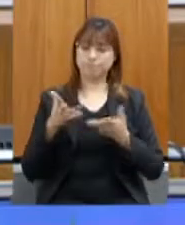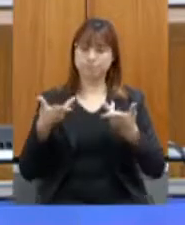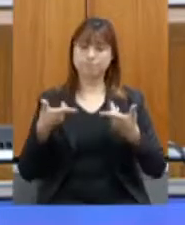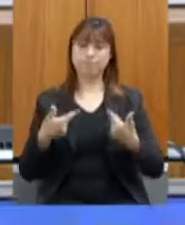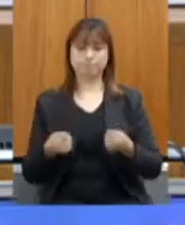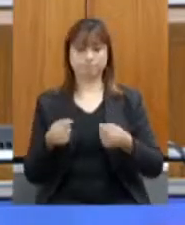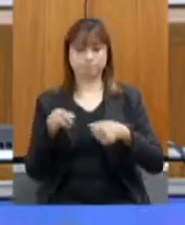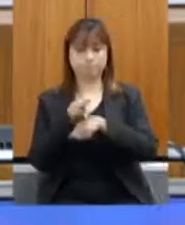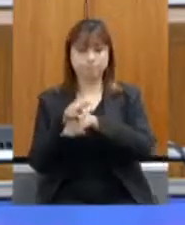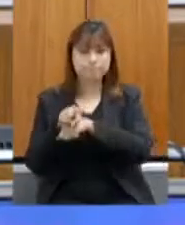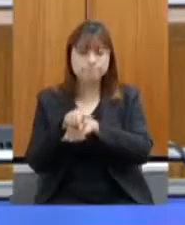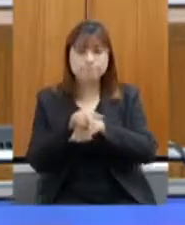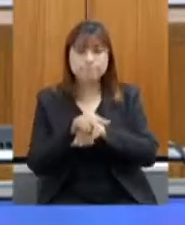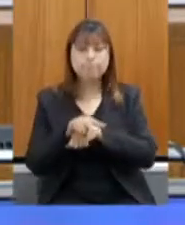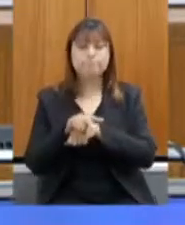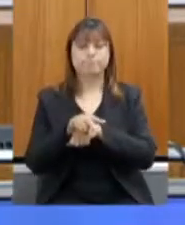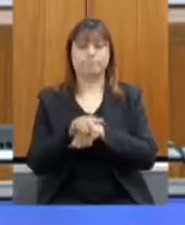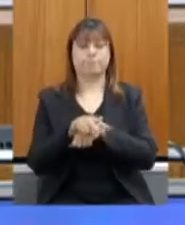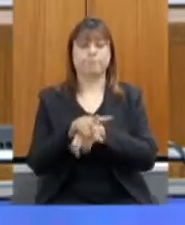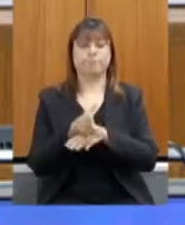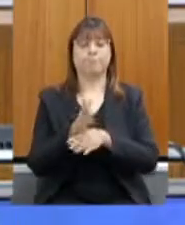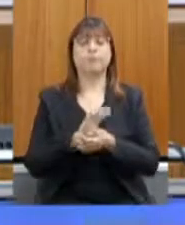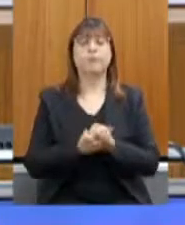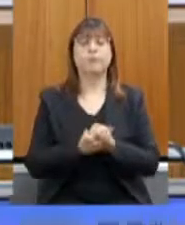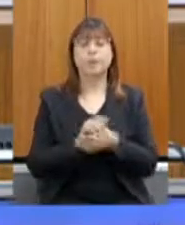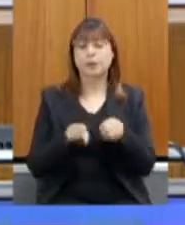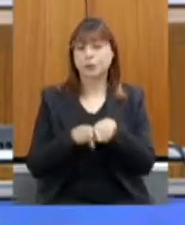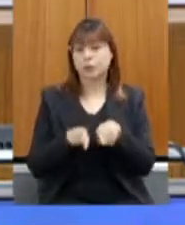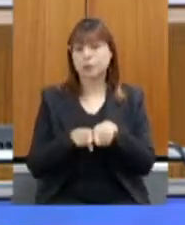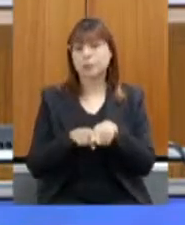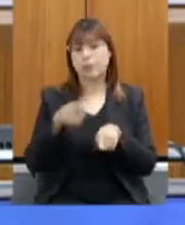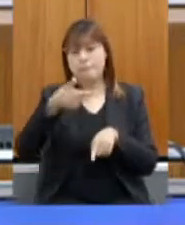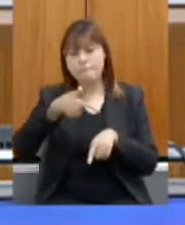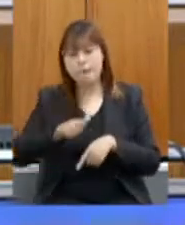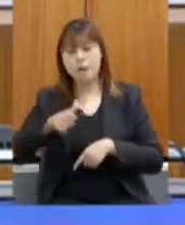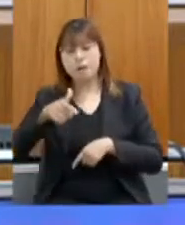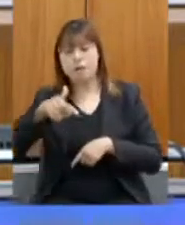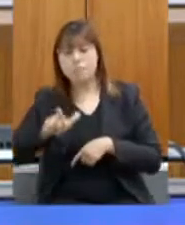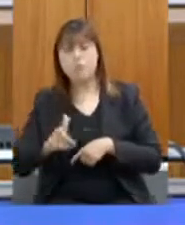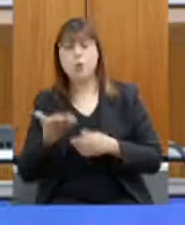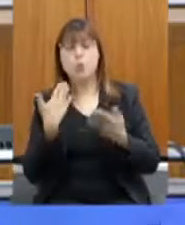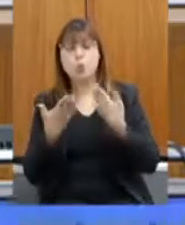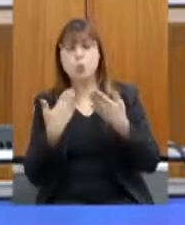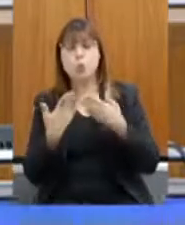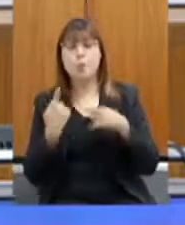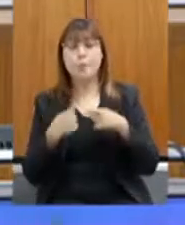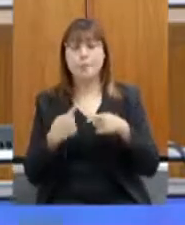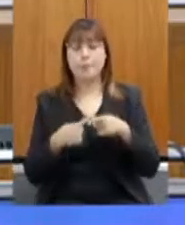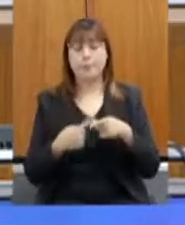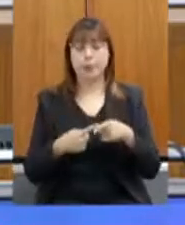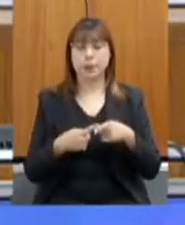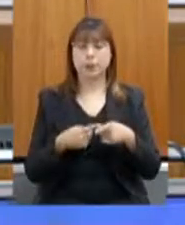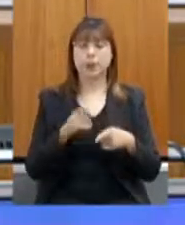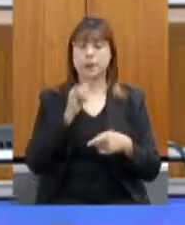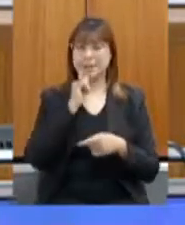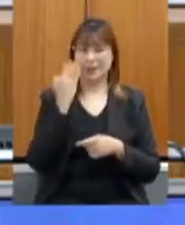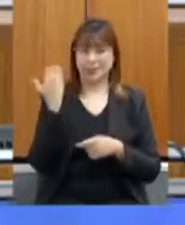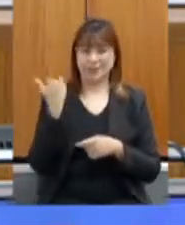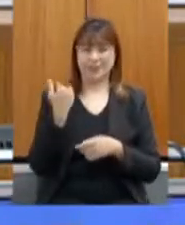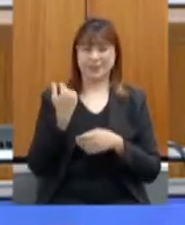inspeção e para a prevenção e também conversar mais. Quando nós vamos traçar os planos de contingenciamento, por exemplo,